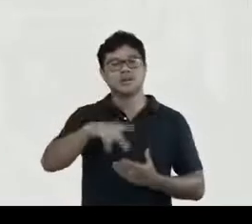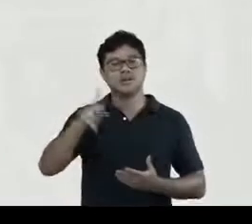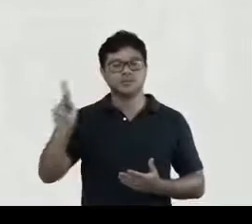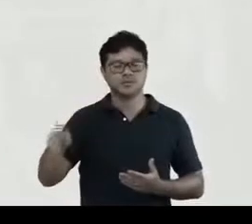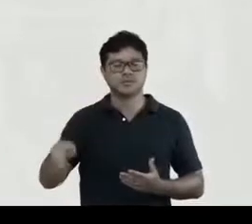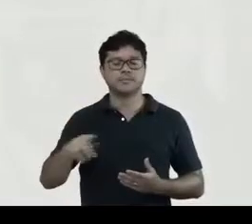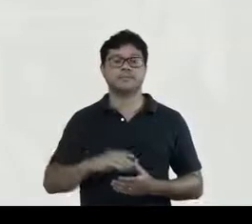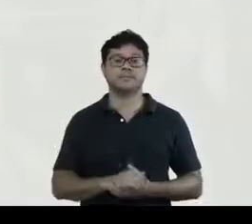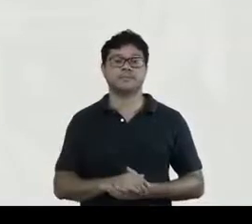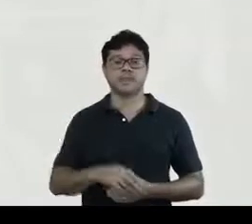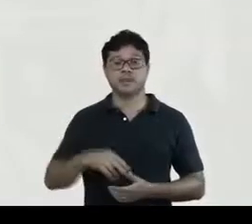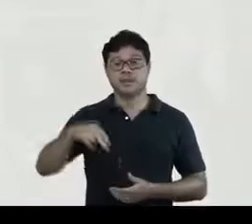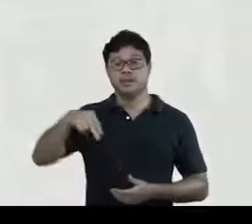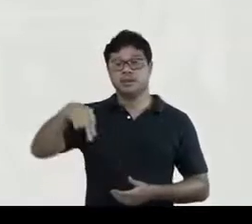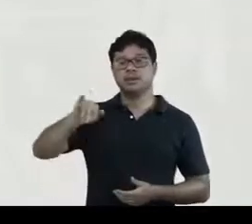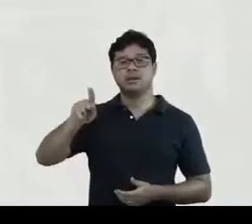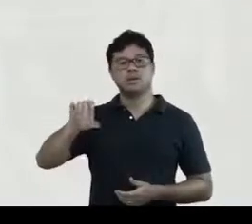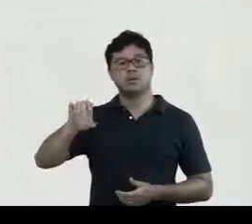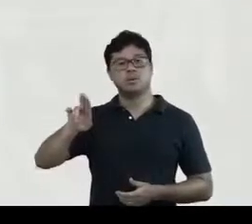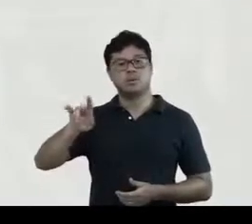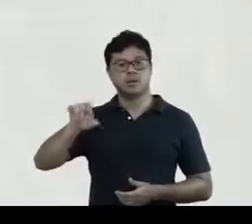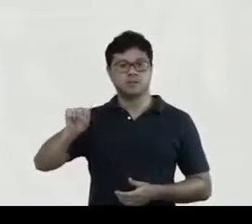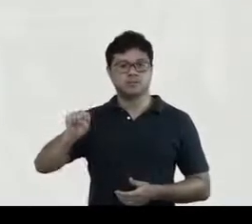Professor Nicolaus